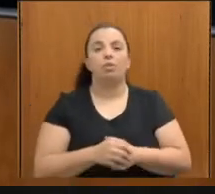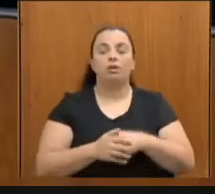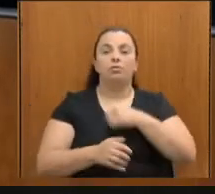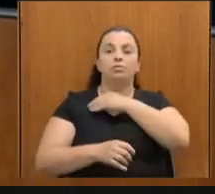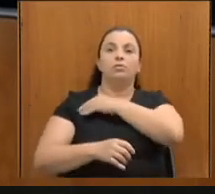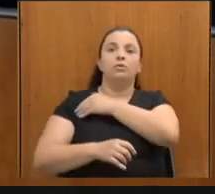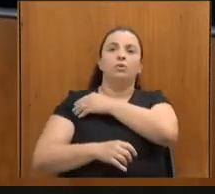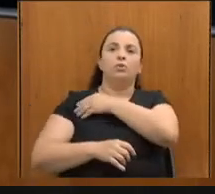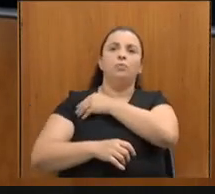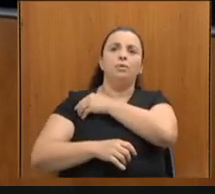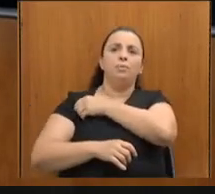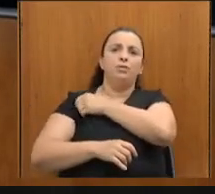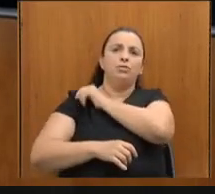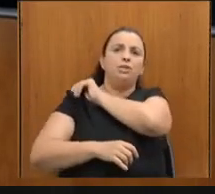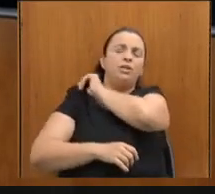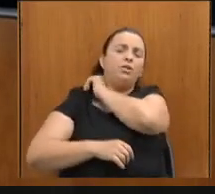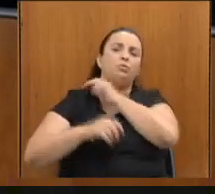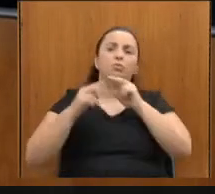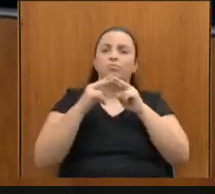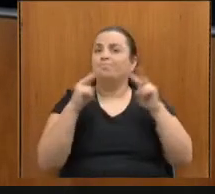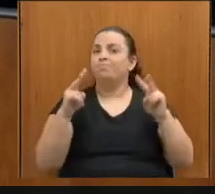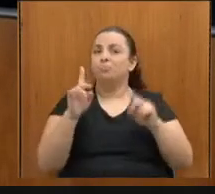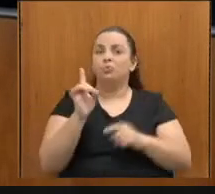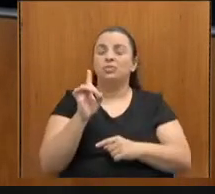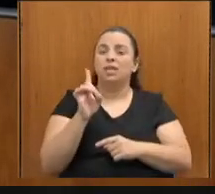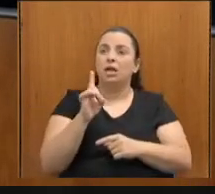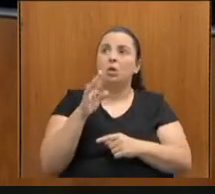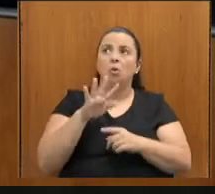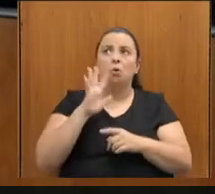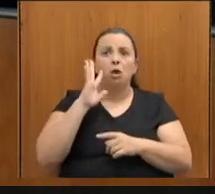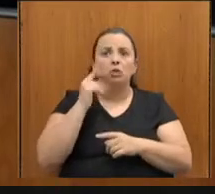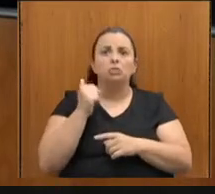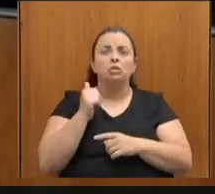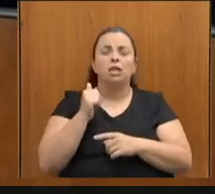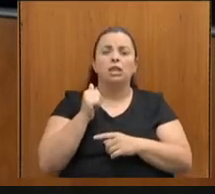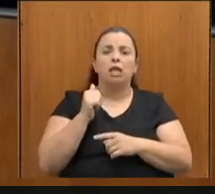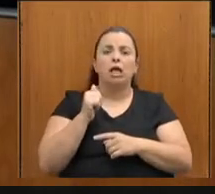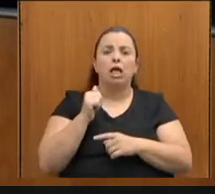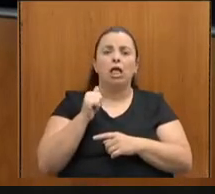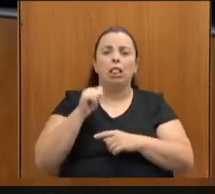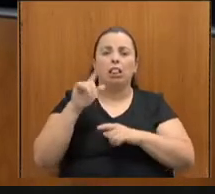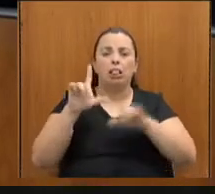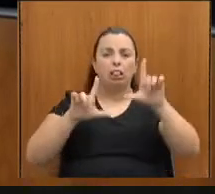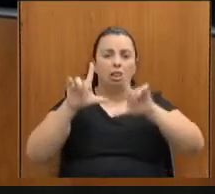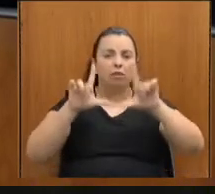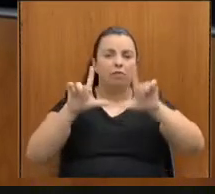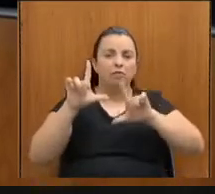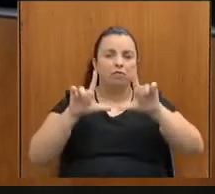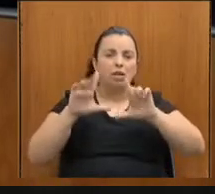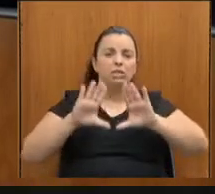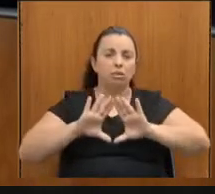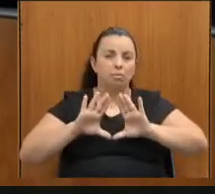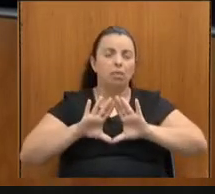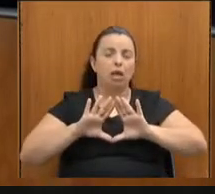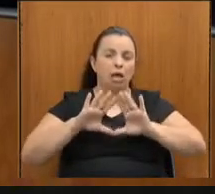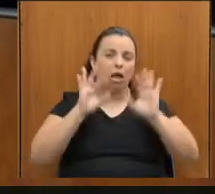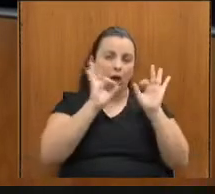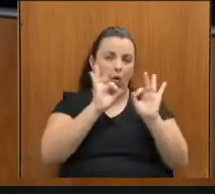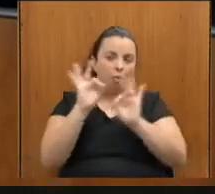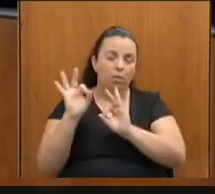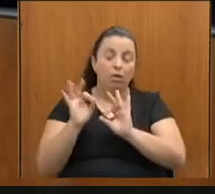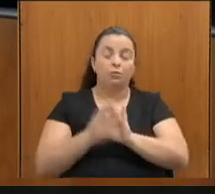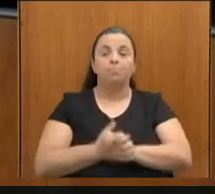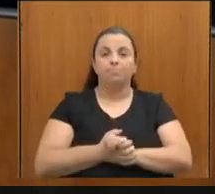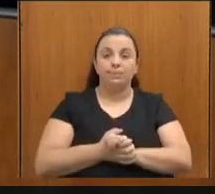não, online ela não está, deve estar acompanhando na TV Assembleia. Mas ok, vamos passar então aqui a fala para